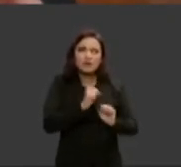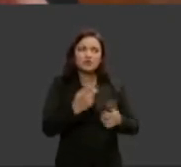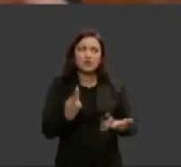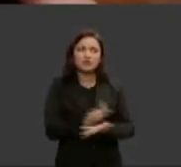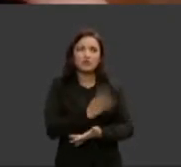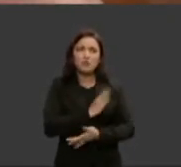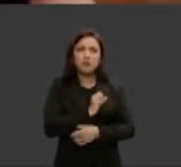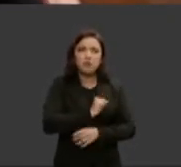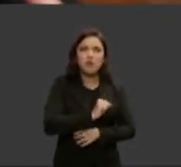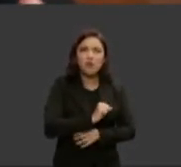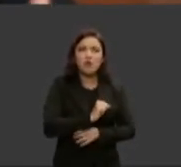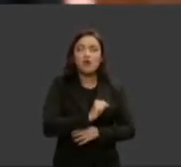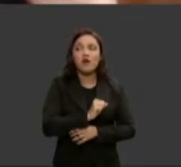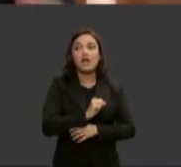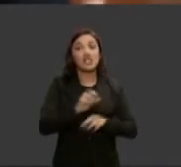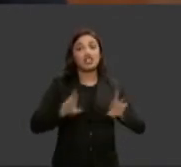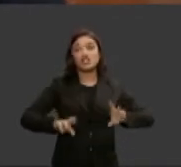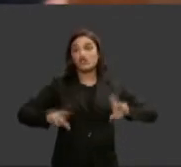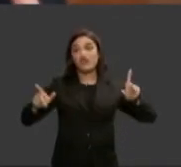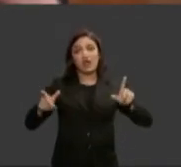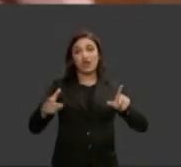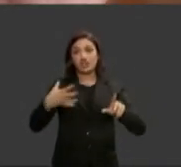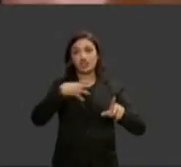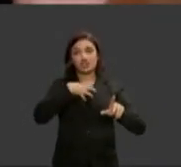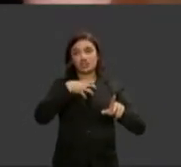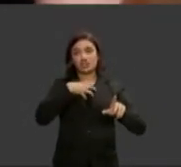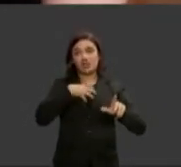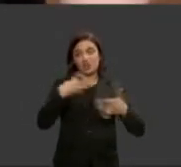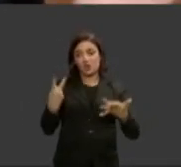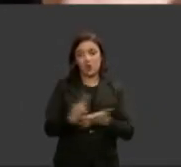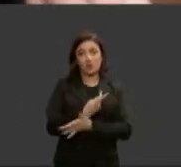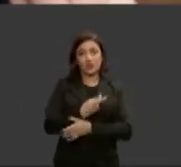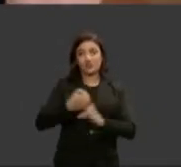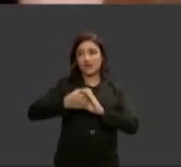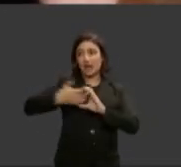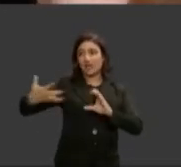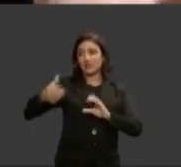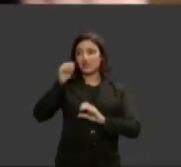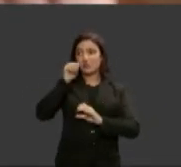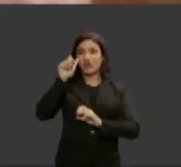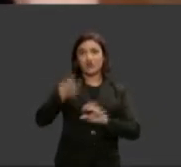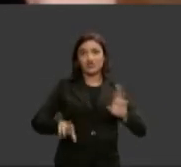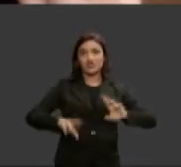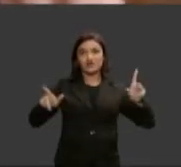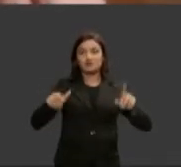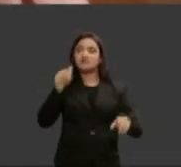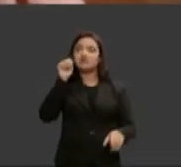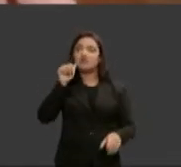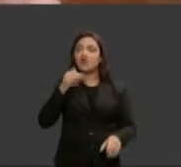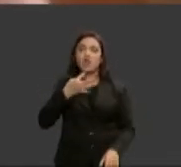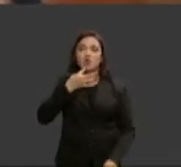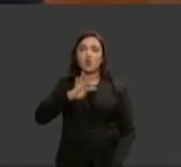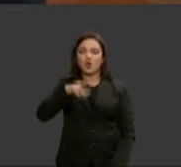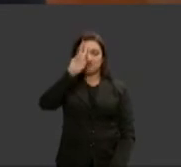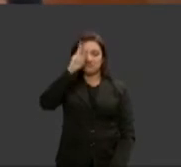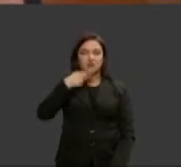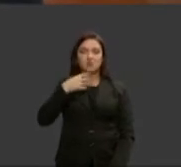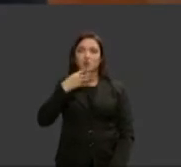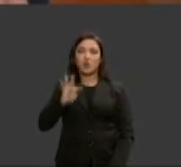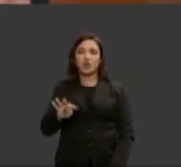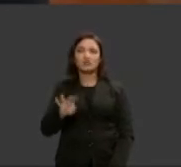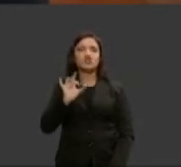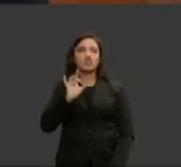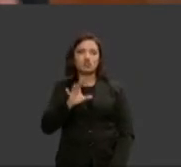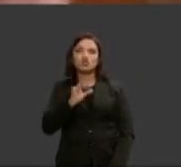e aí às vezes a mulher está tendo um infarto não se consegue entender porque nós não conhecemos os sinais femininos só conhecemos